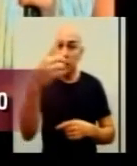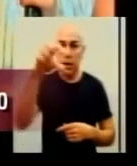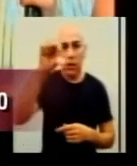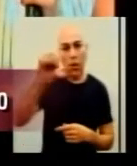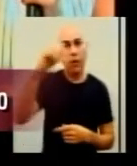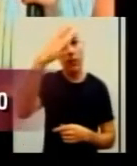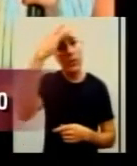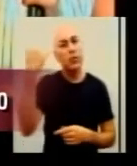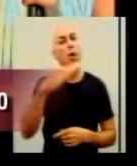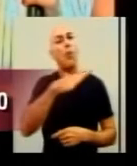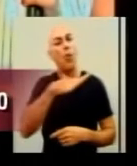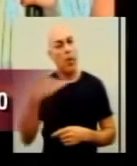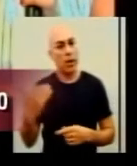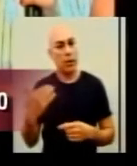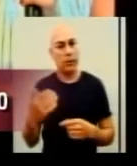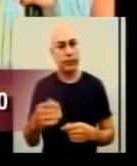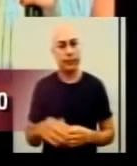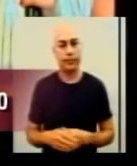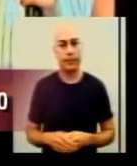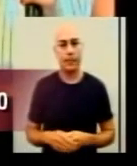da doença. Próximo.